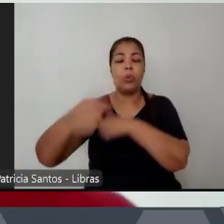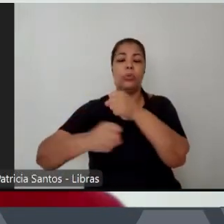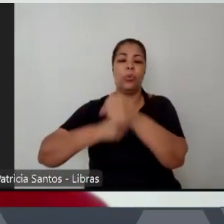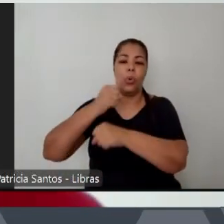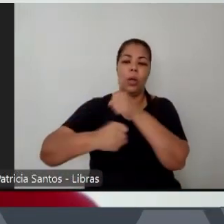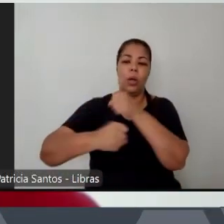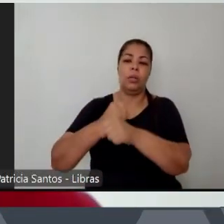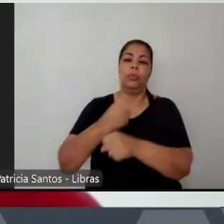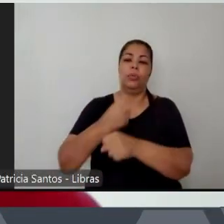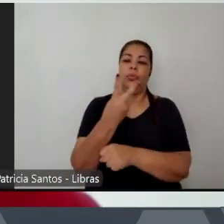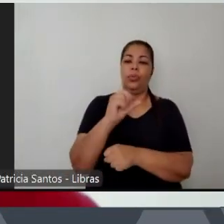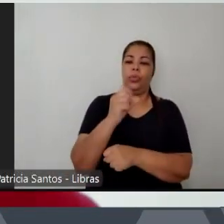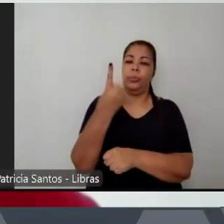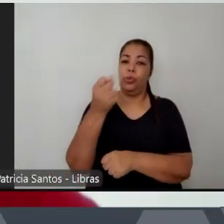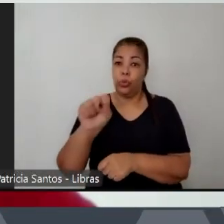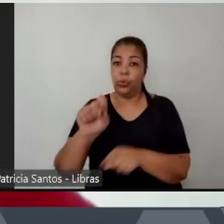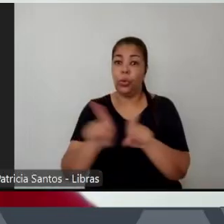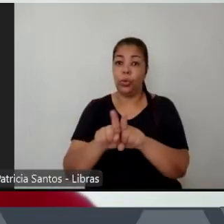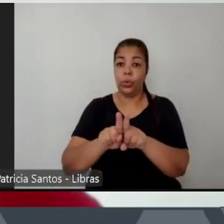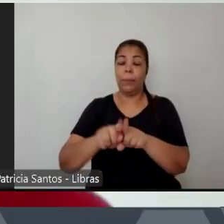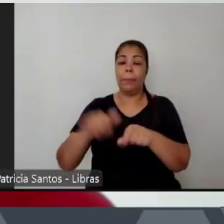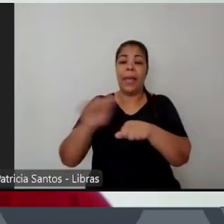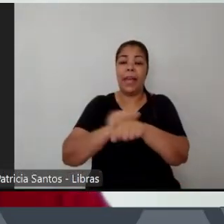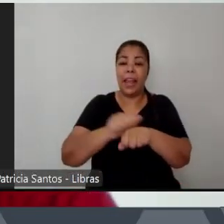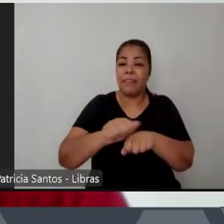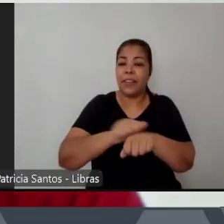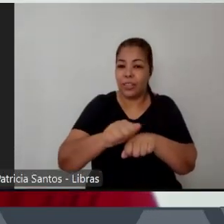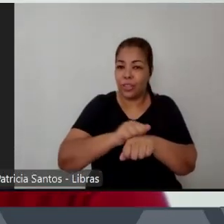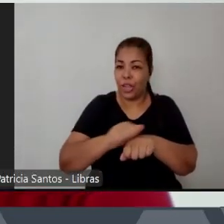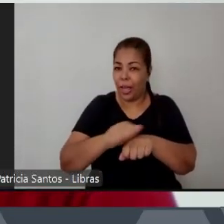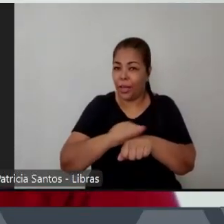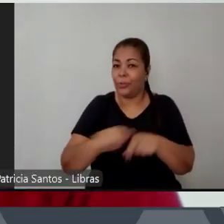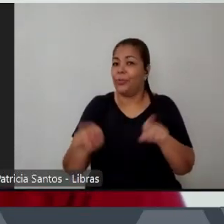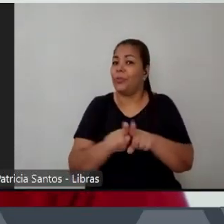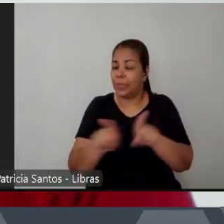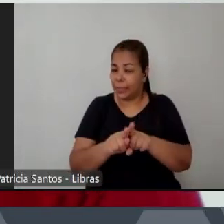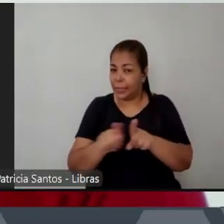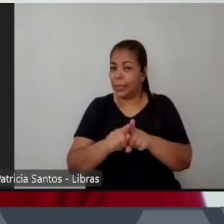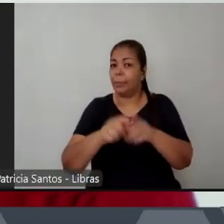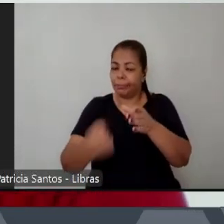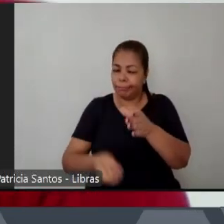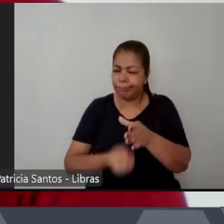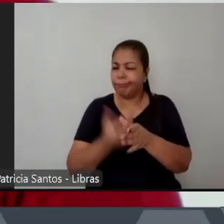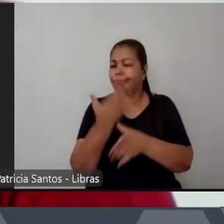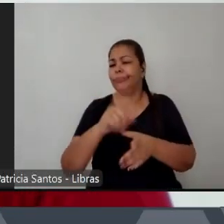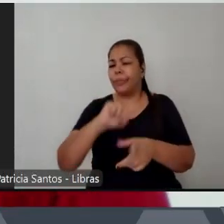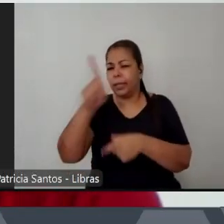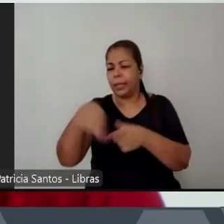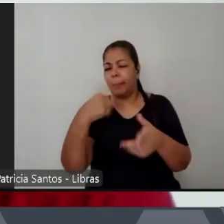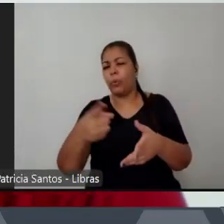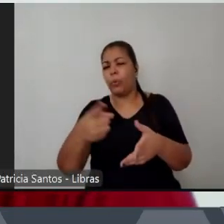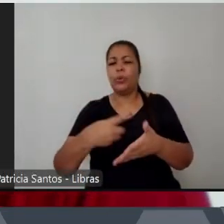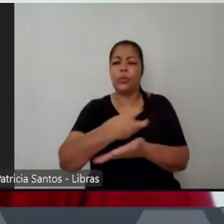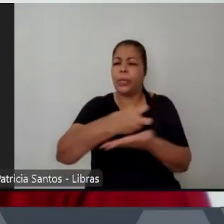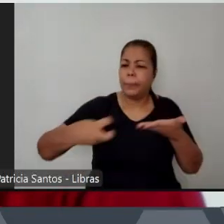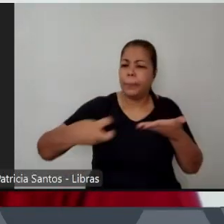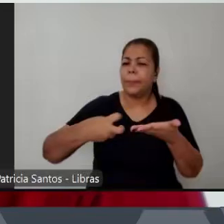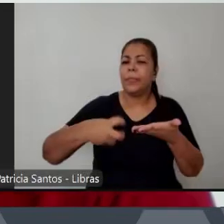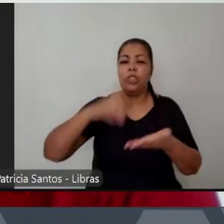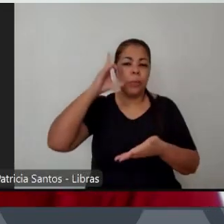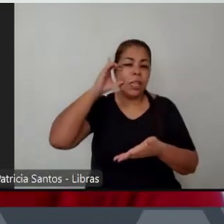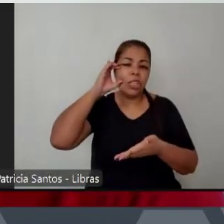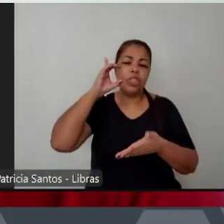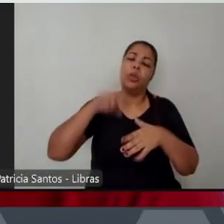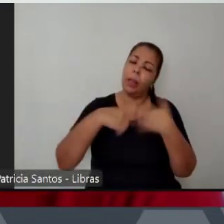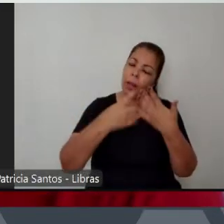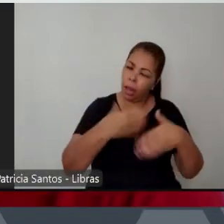e com a própria crise econômica e política que acontece com o impeachment da Dilma e tudo mais então